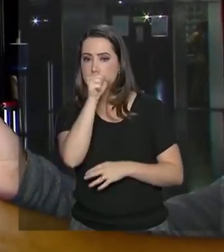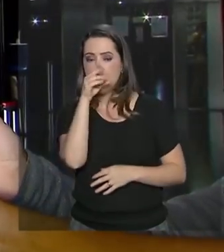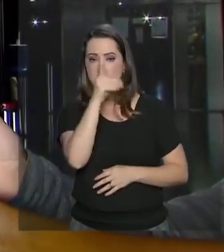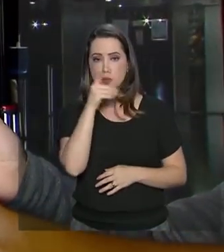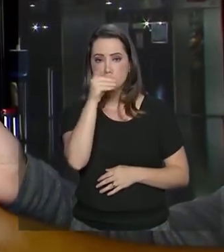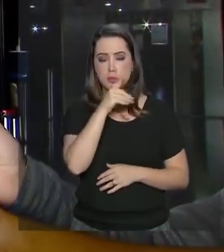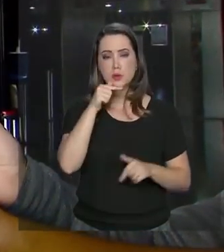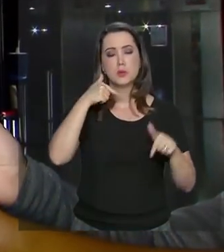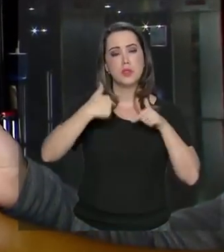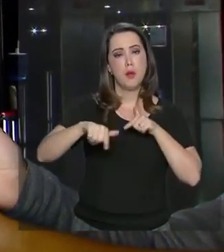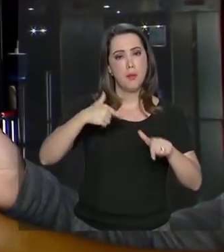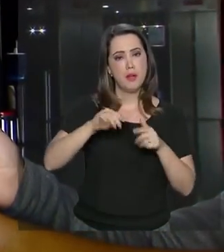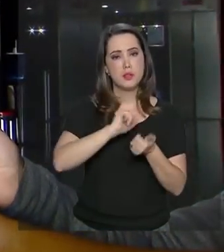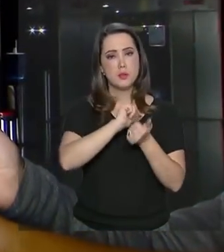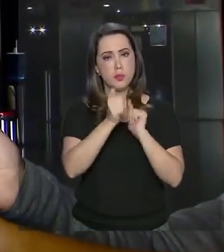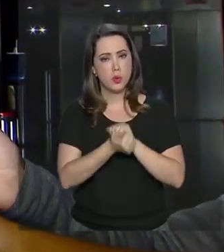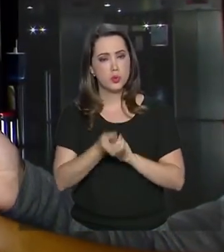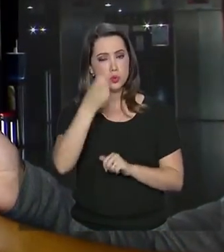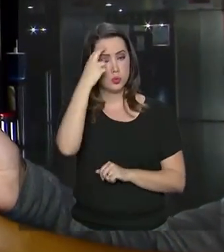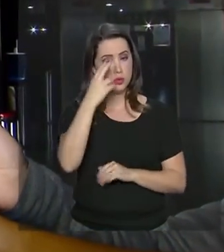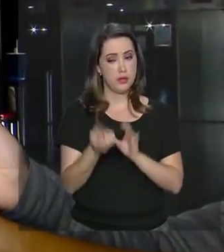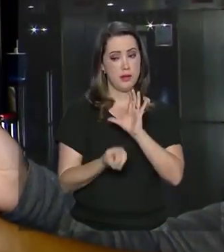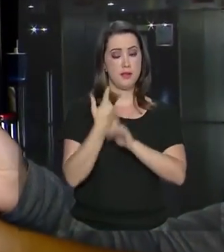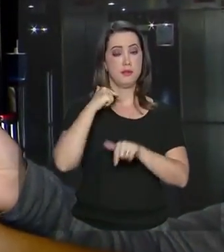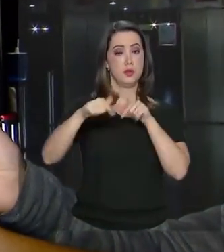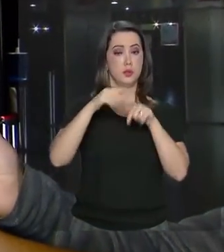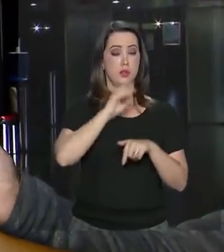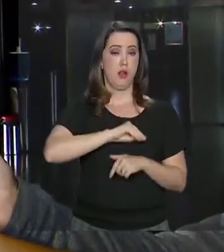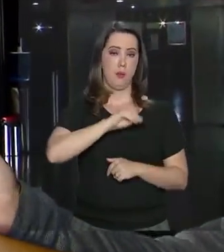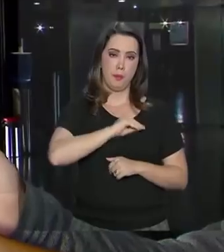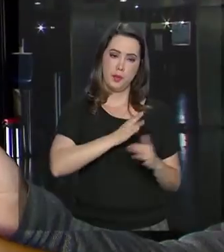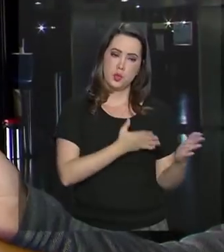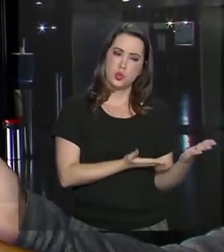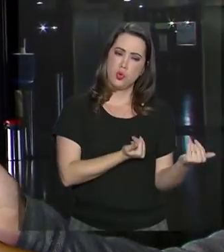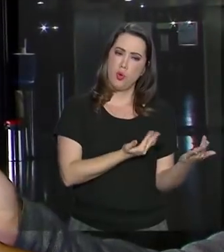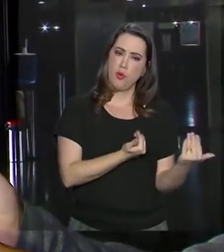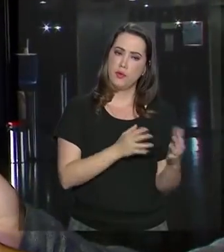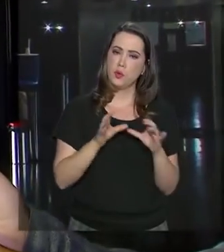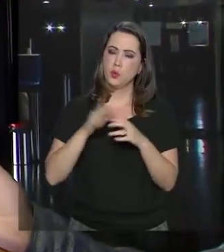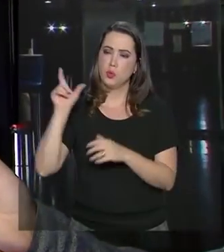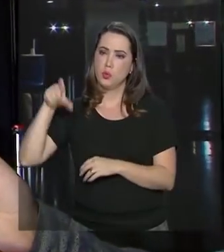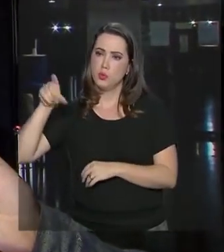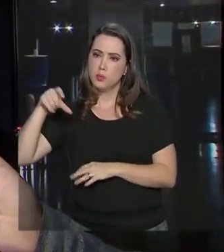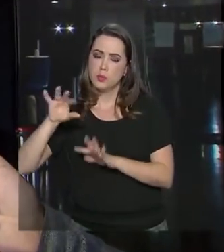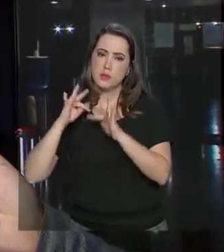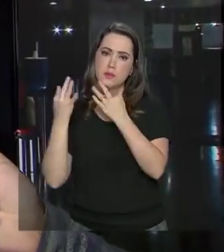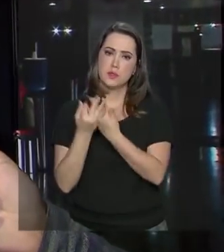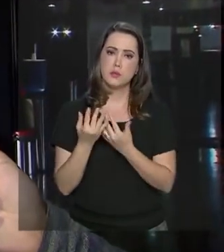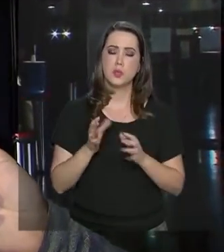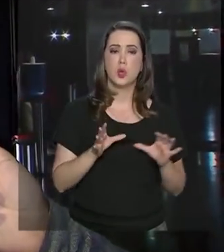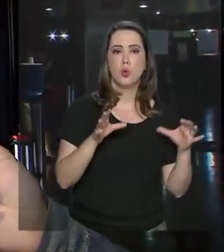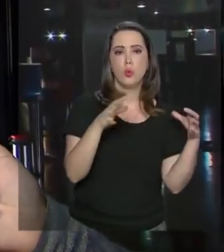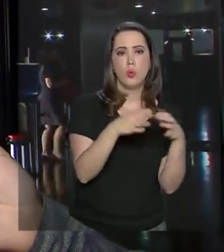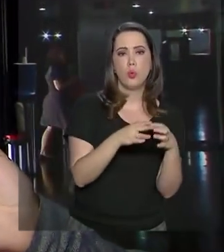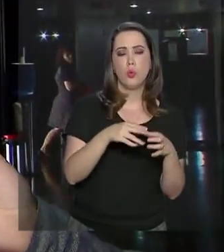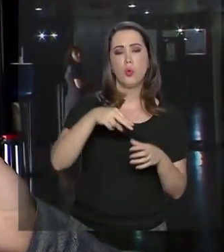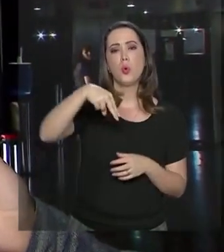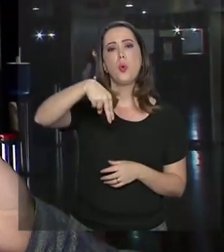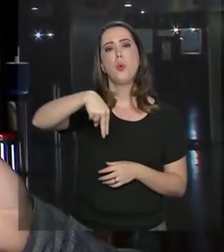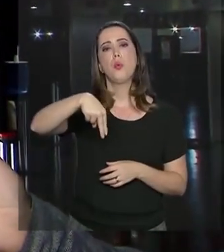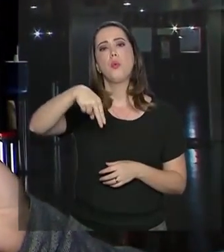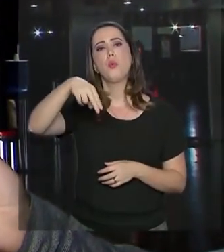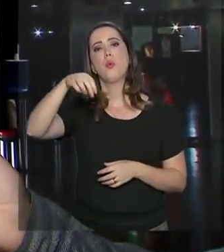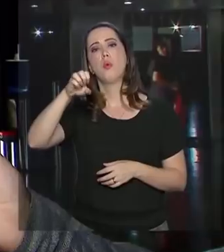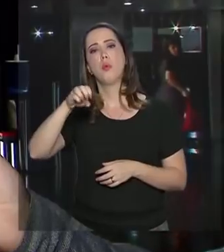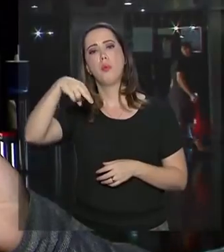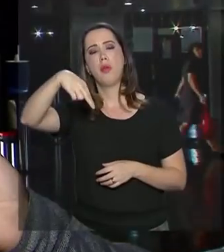e culturais também. A geração de emprego e renda, que é mais para jovens, por exemplo, do Bolsa Família, os neném, fazer com que os